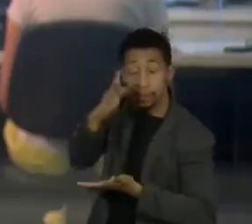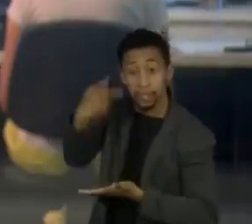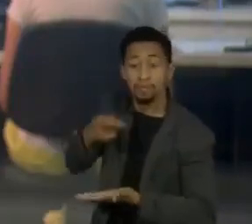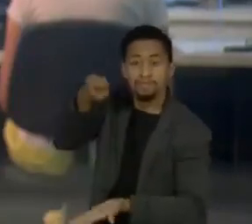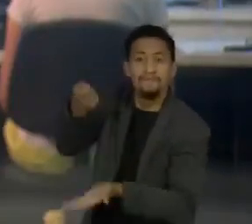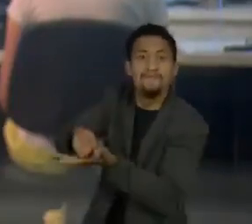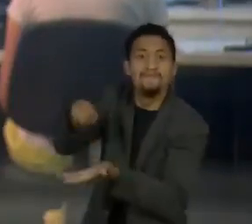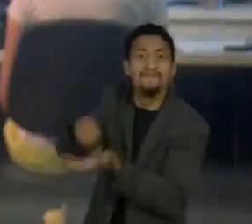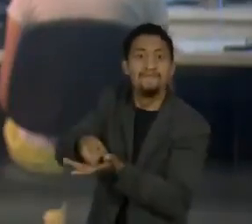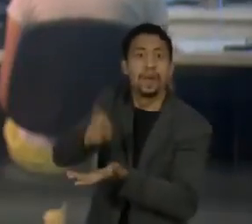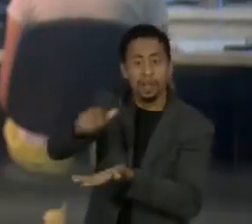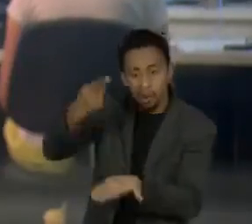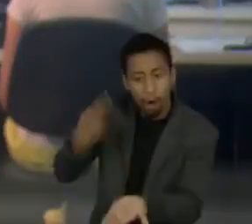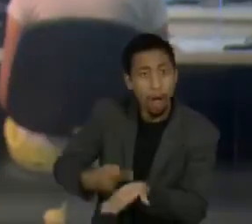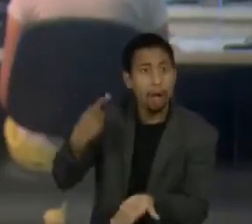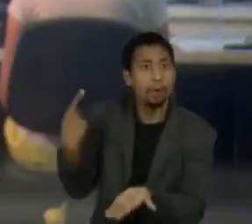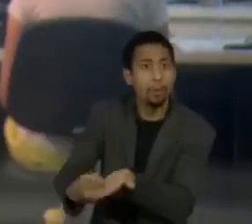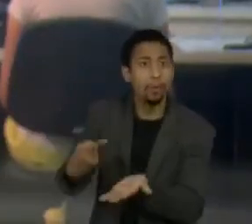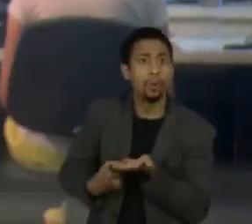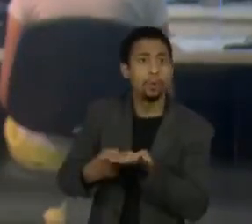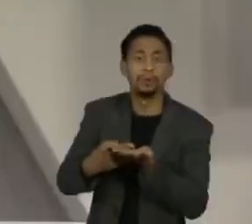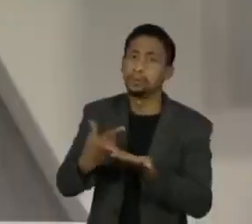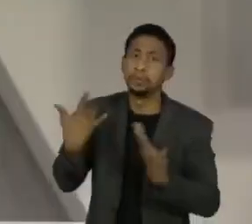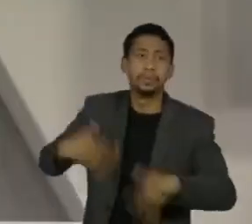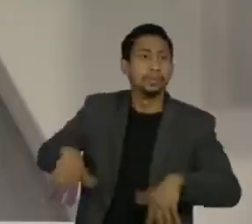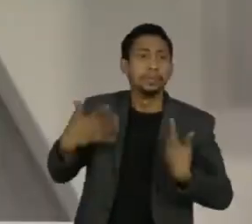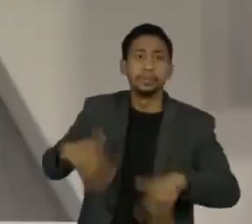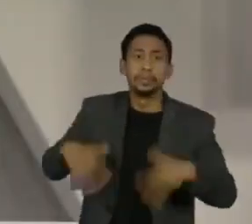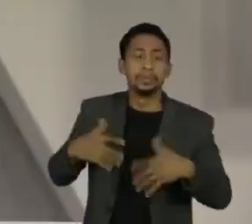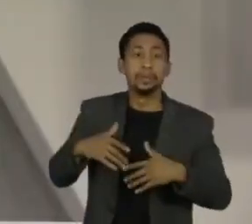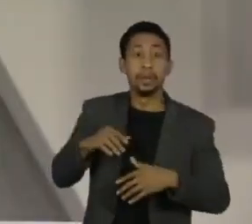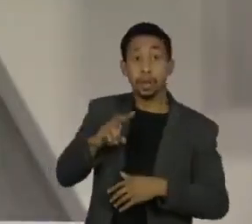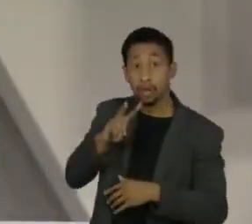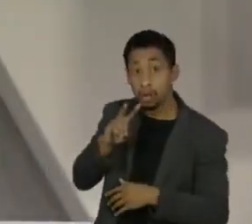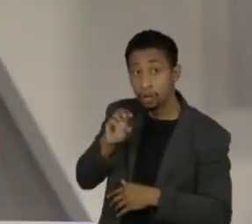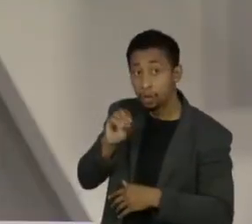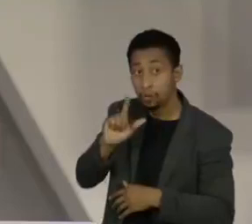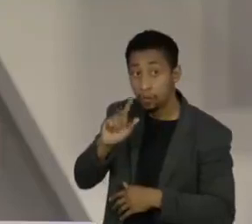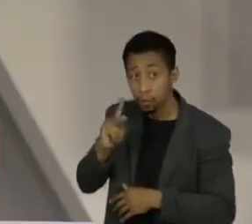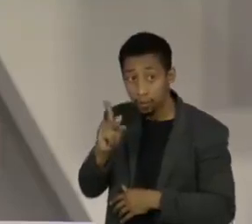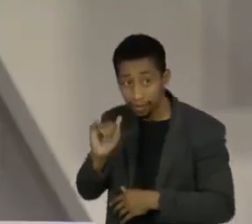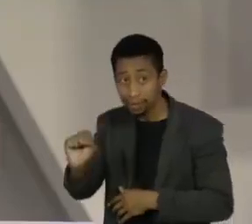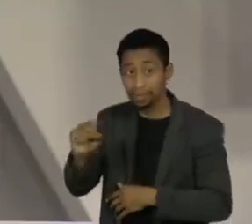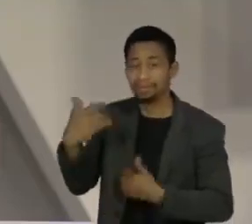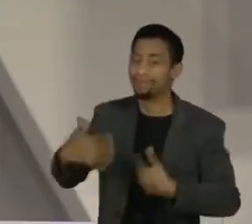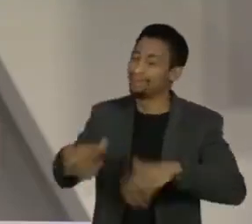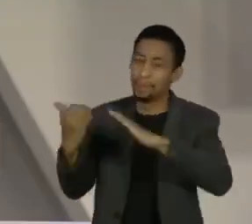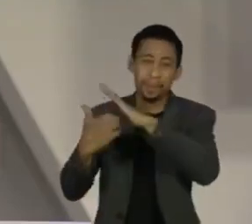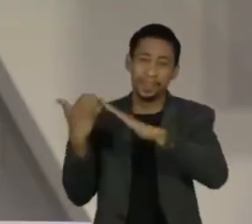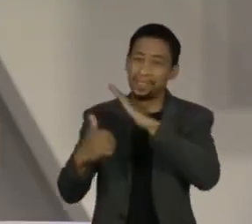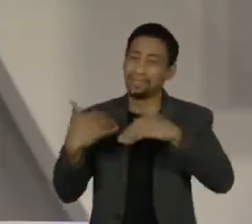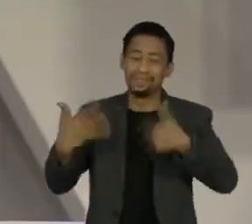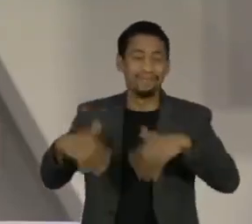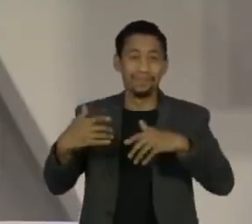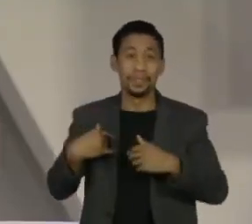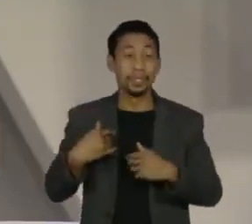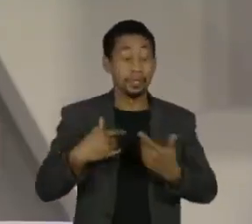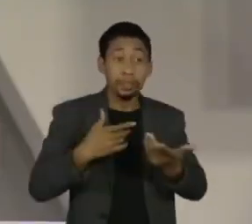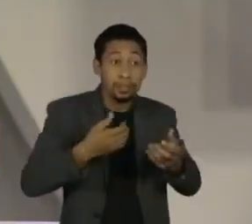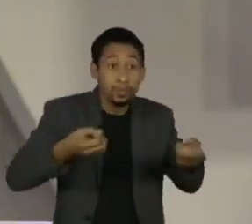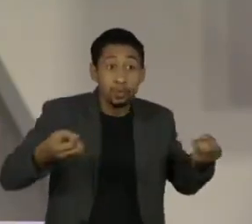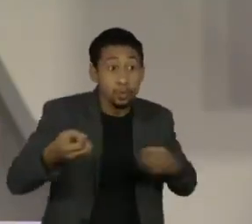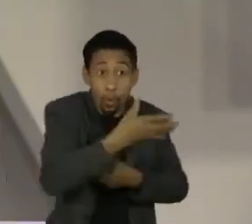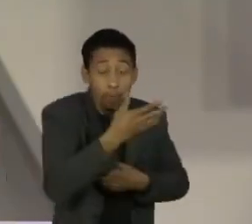acordo milionário de reparação da Volkswagen. O termo de ajuste de conduta é inédito e abre um